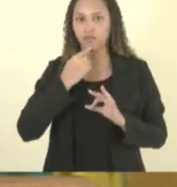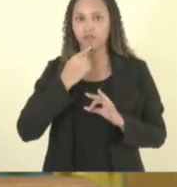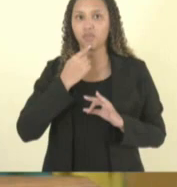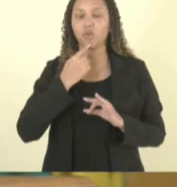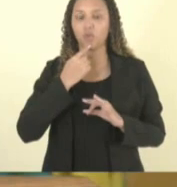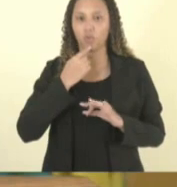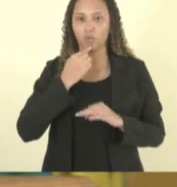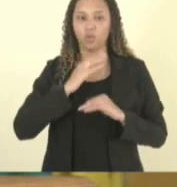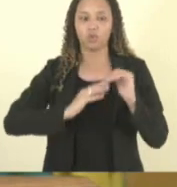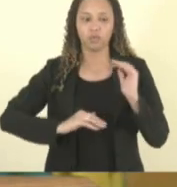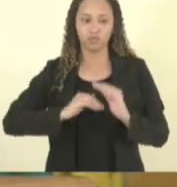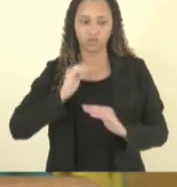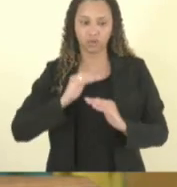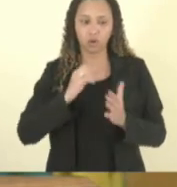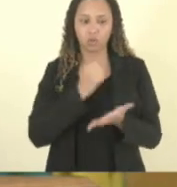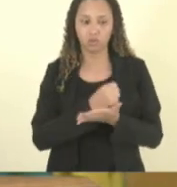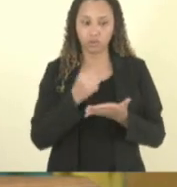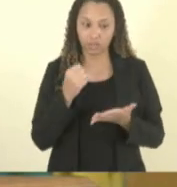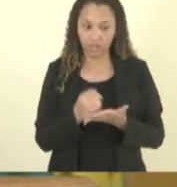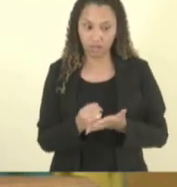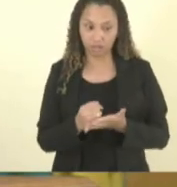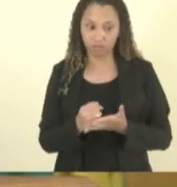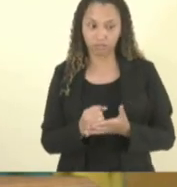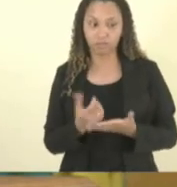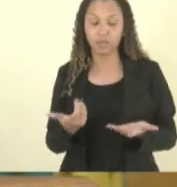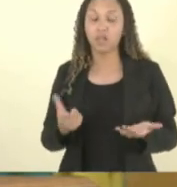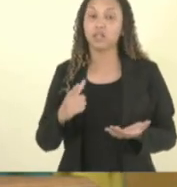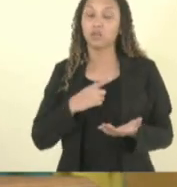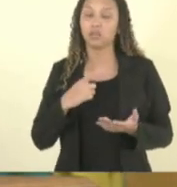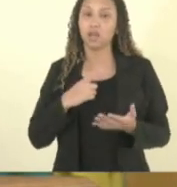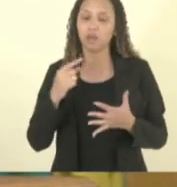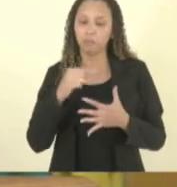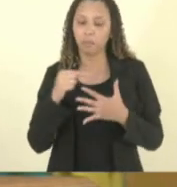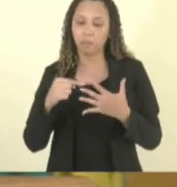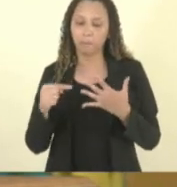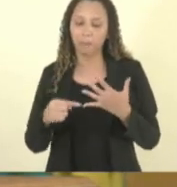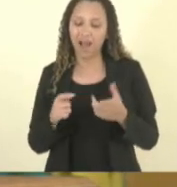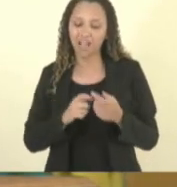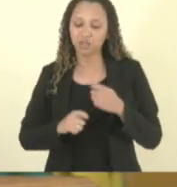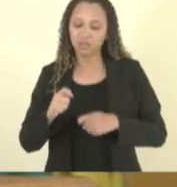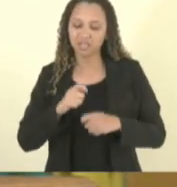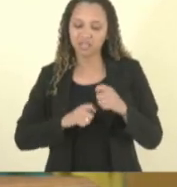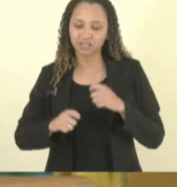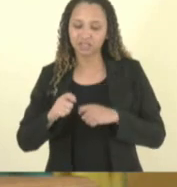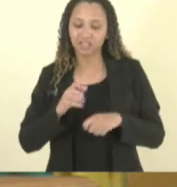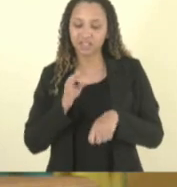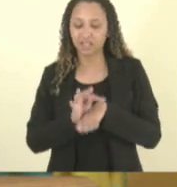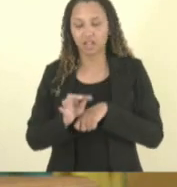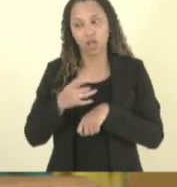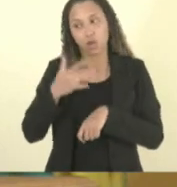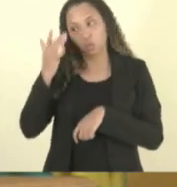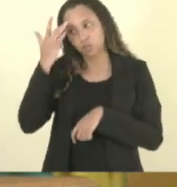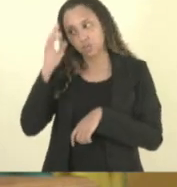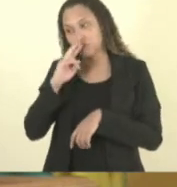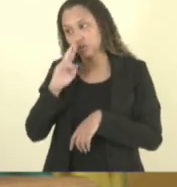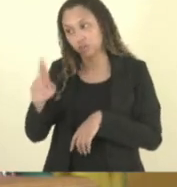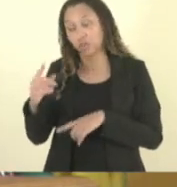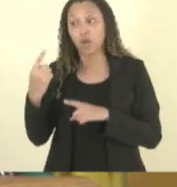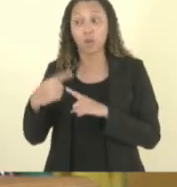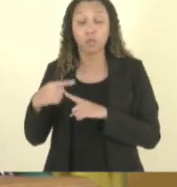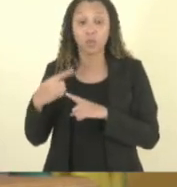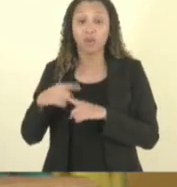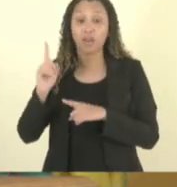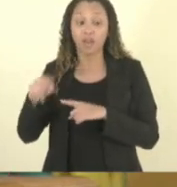contratado e aí a gente tem umas questões administrativas e técnicas que eu não saberia te responder porque é de